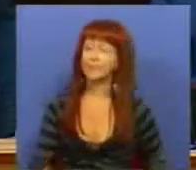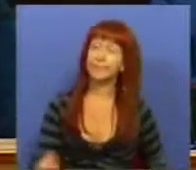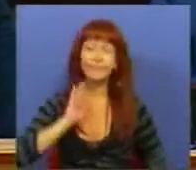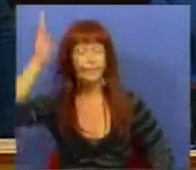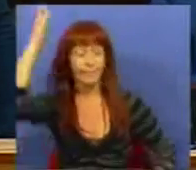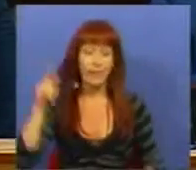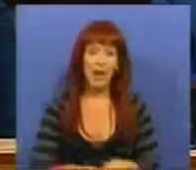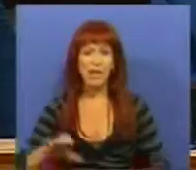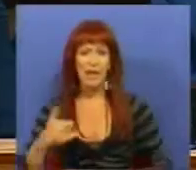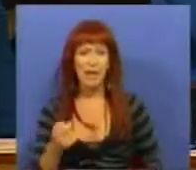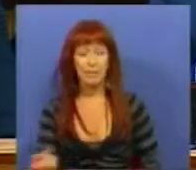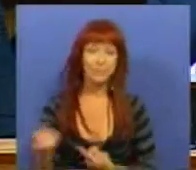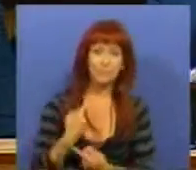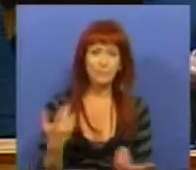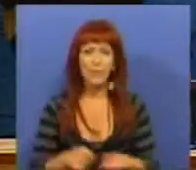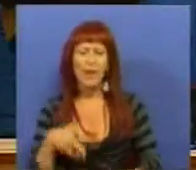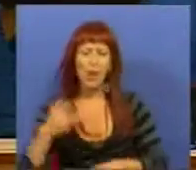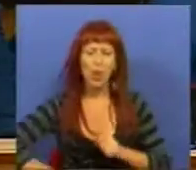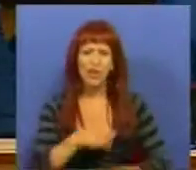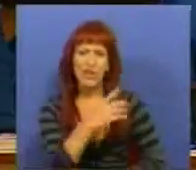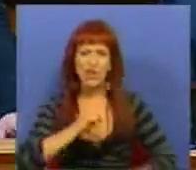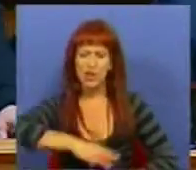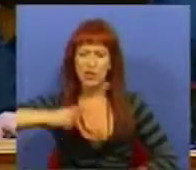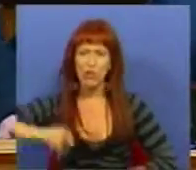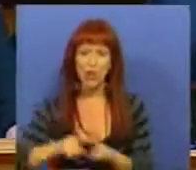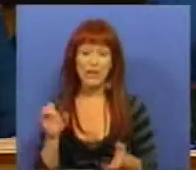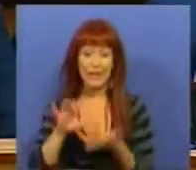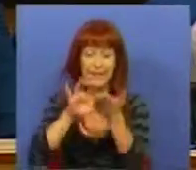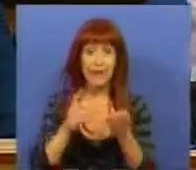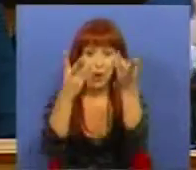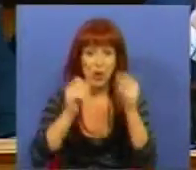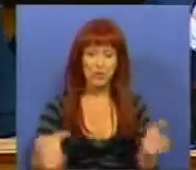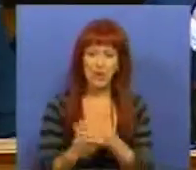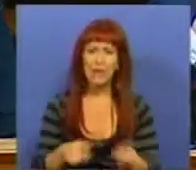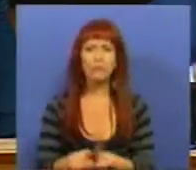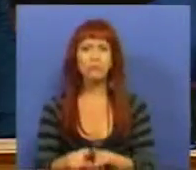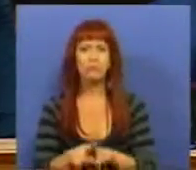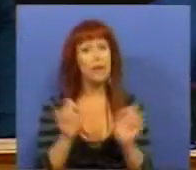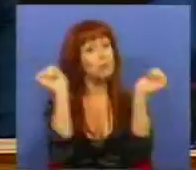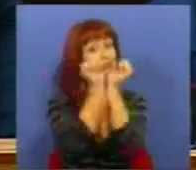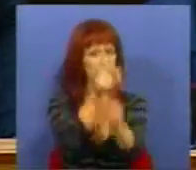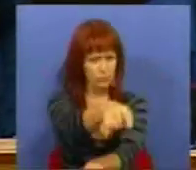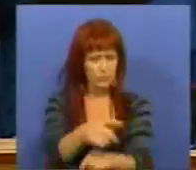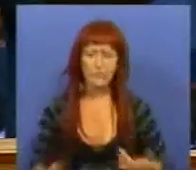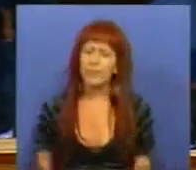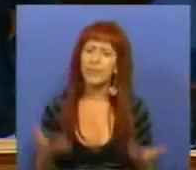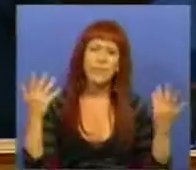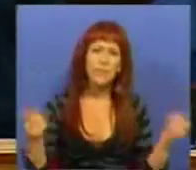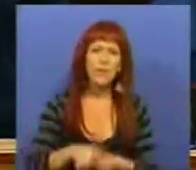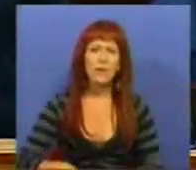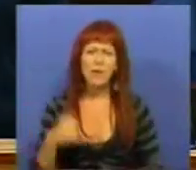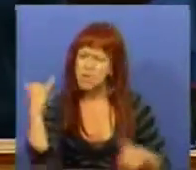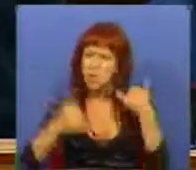ao CDS. Vão cortar 600 milhões da dotação orçamental para a segurança social. A